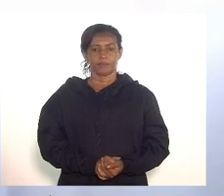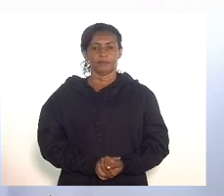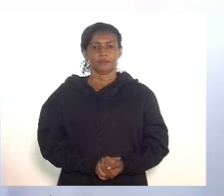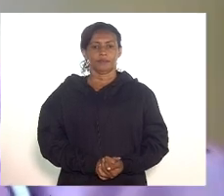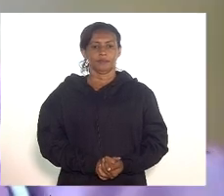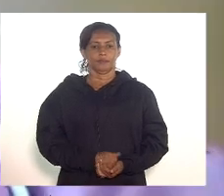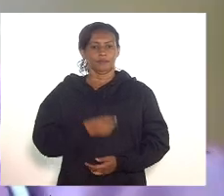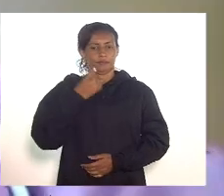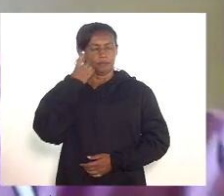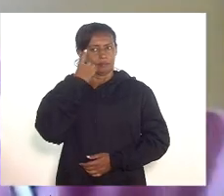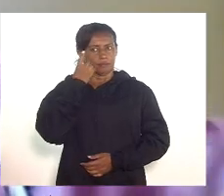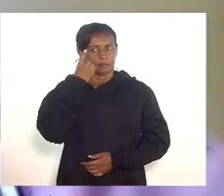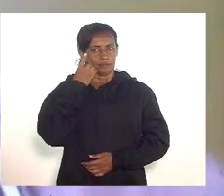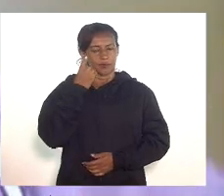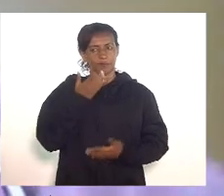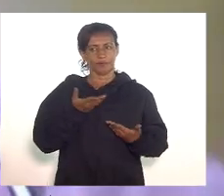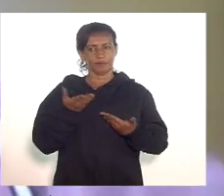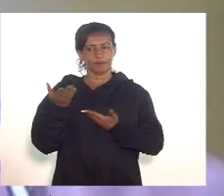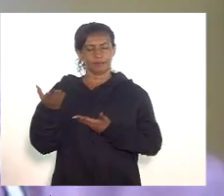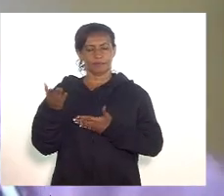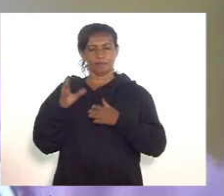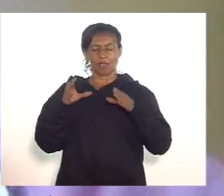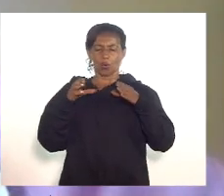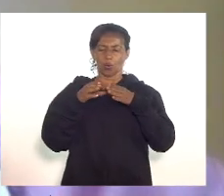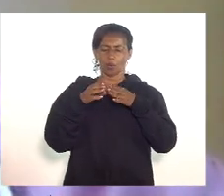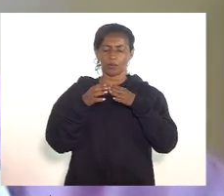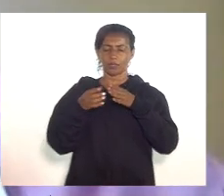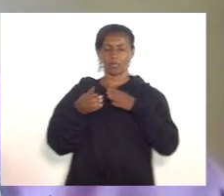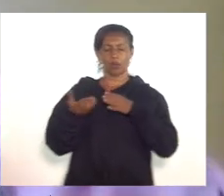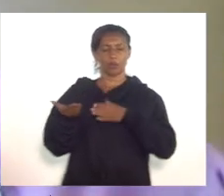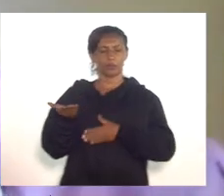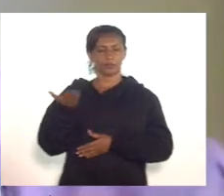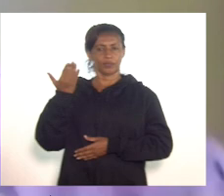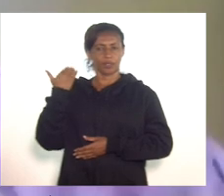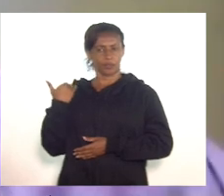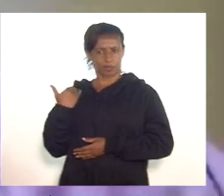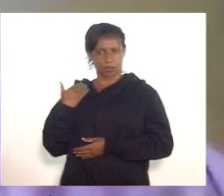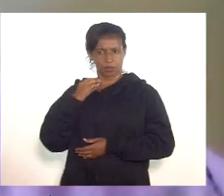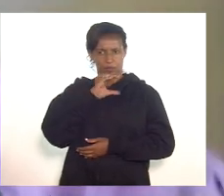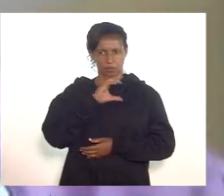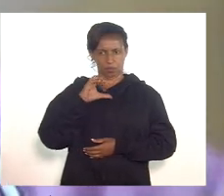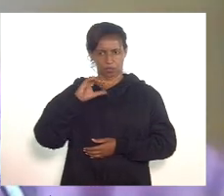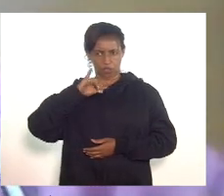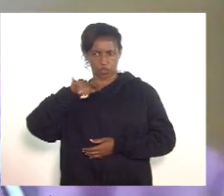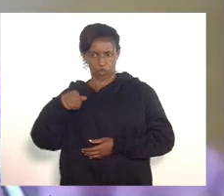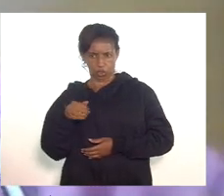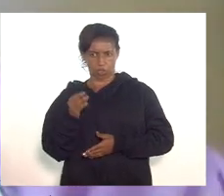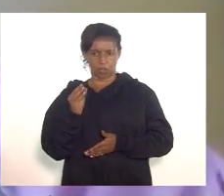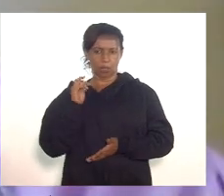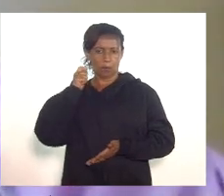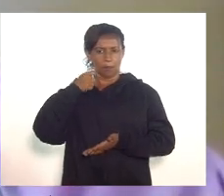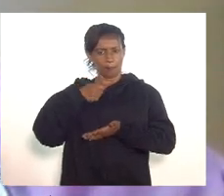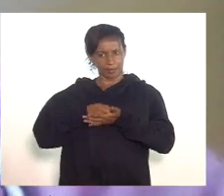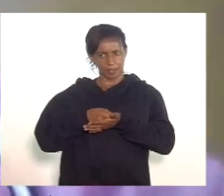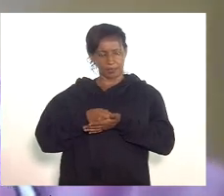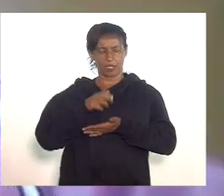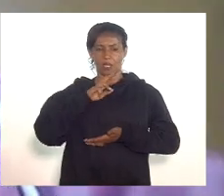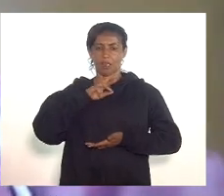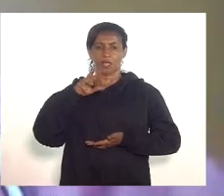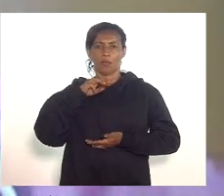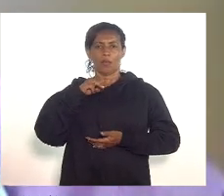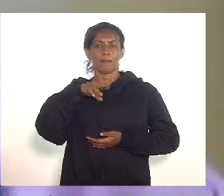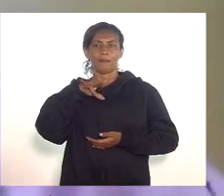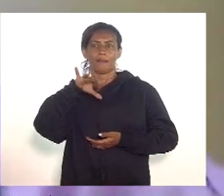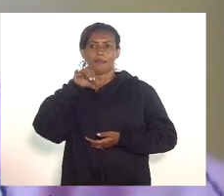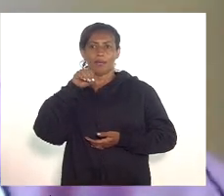deputada Marta Rocha na comissão anterior na CCJ o parecer como sabemos não é de mérito o parecer